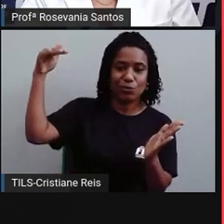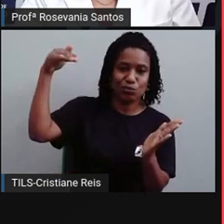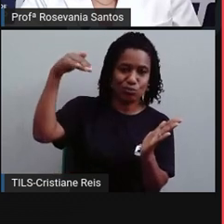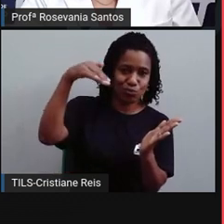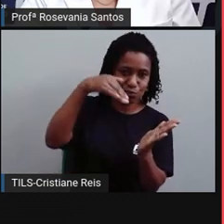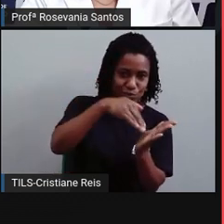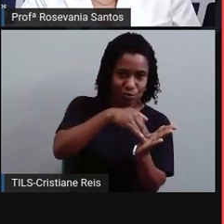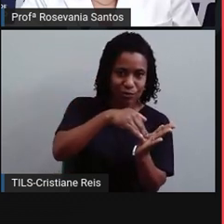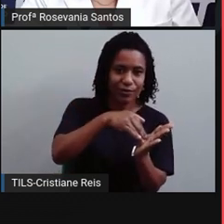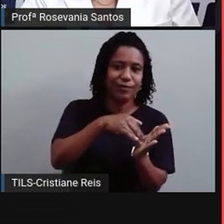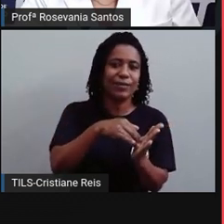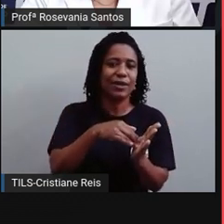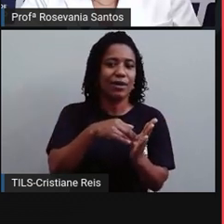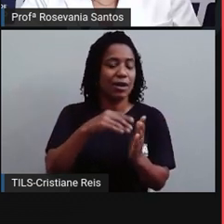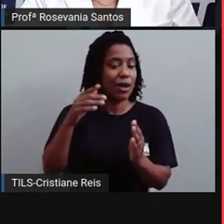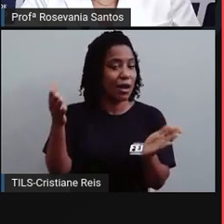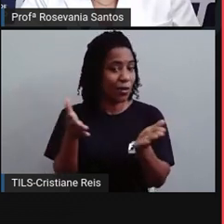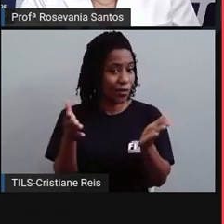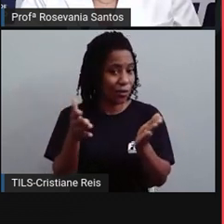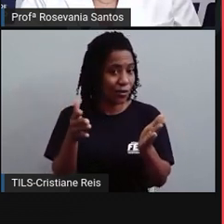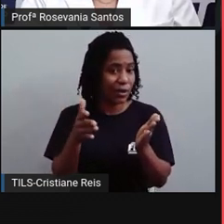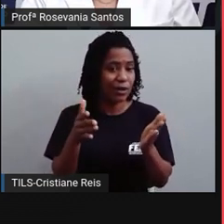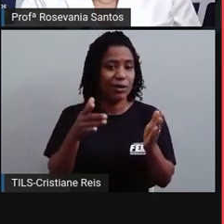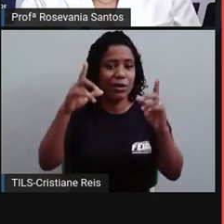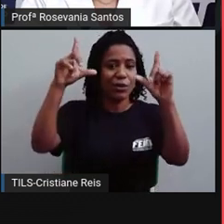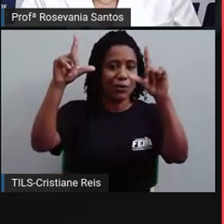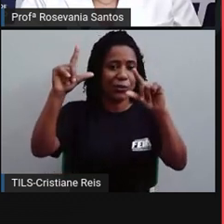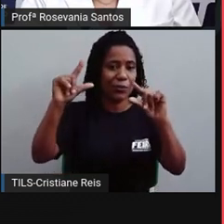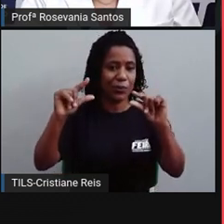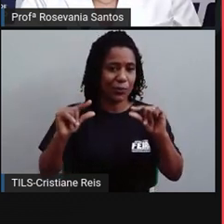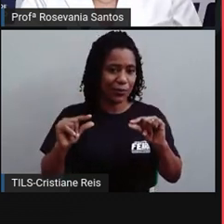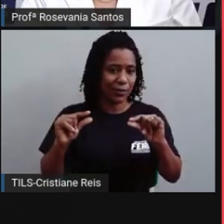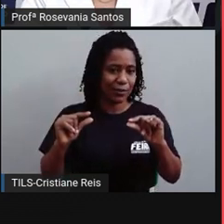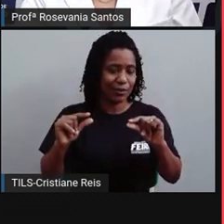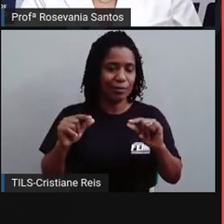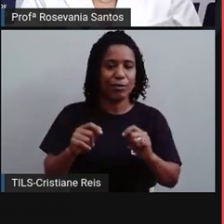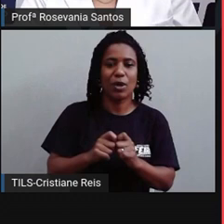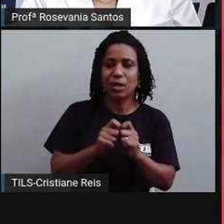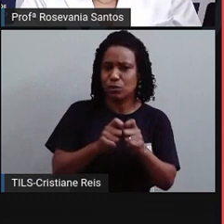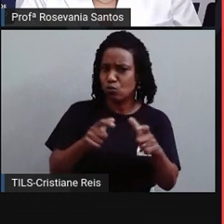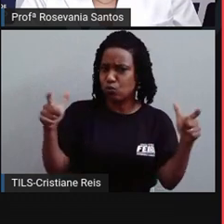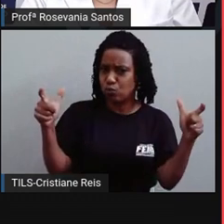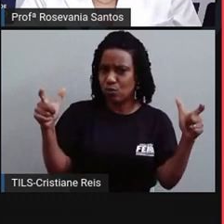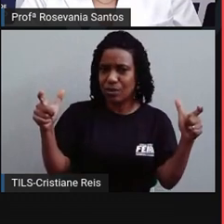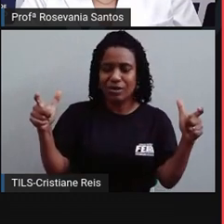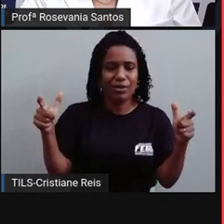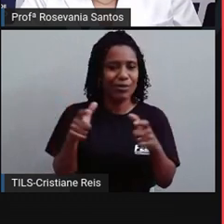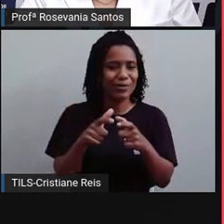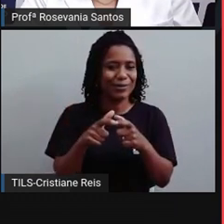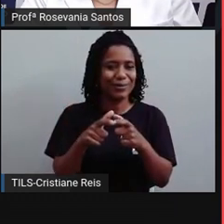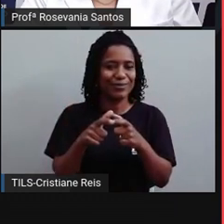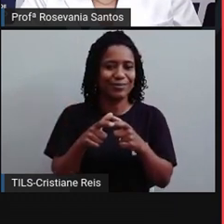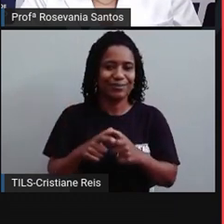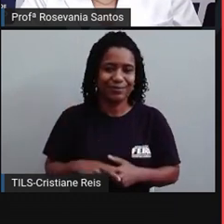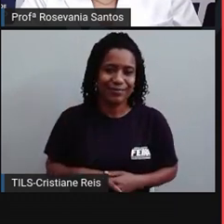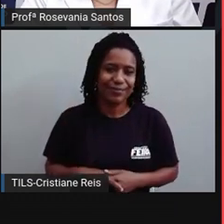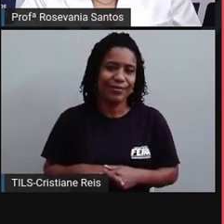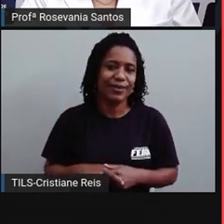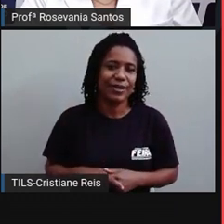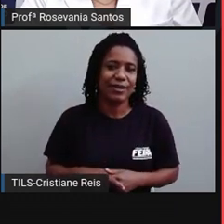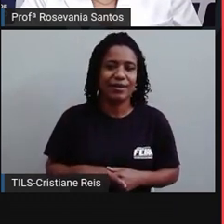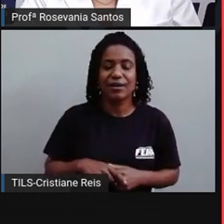subindo a escada, agora a gente está descendo. Então, o que que acontece? Em 2000, eu já tinha esse dado aqui. Em